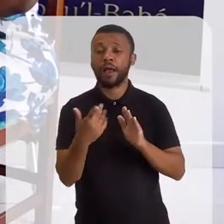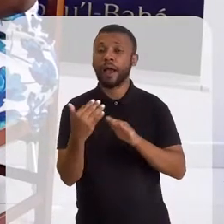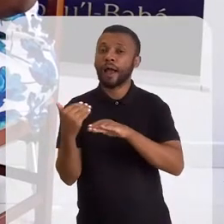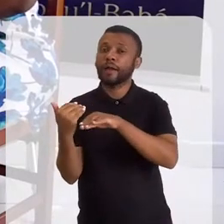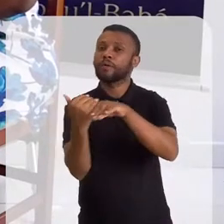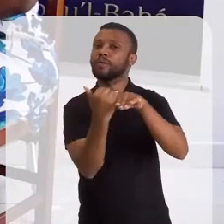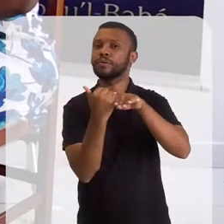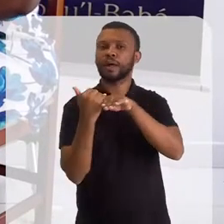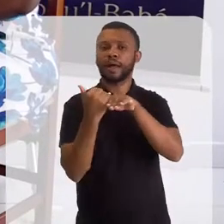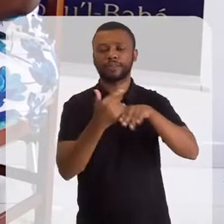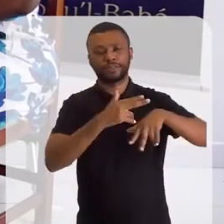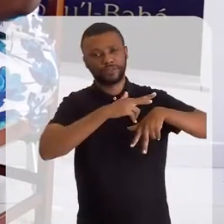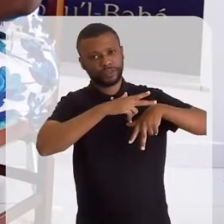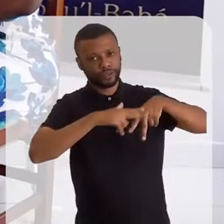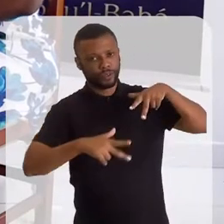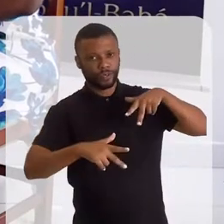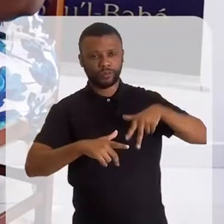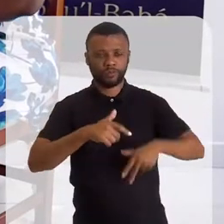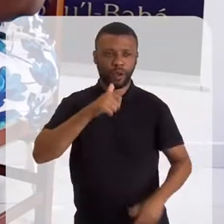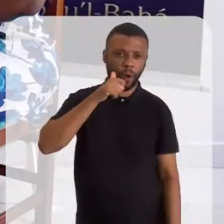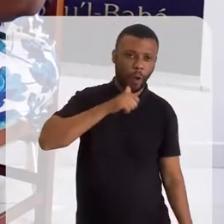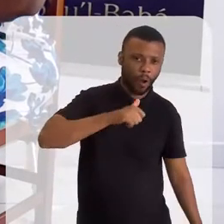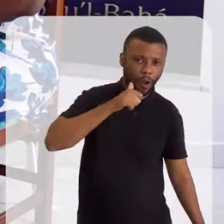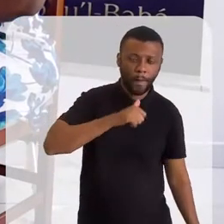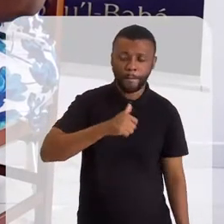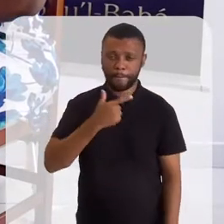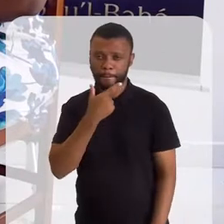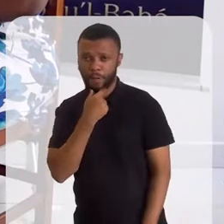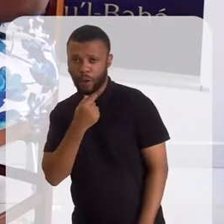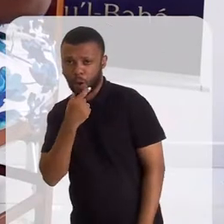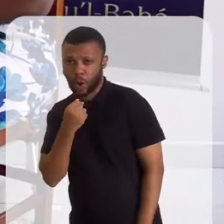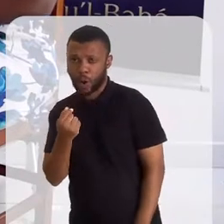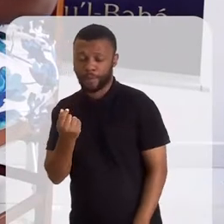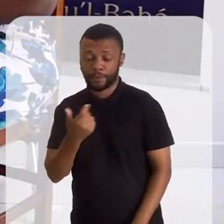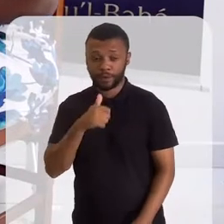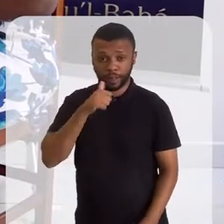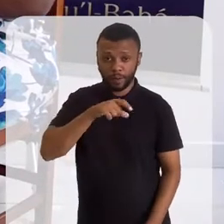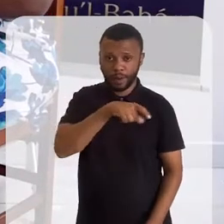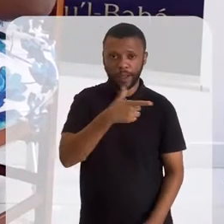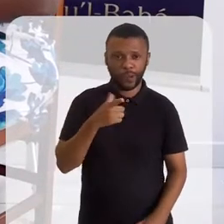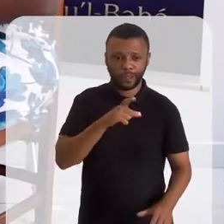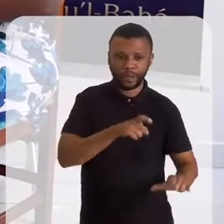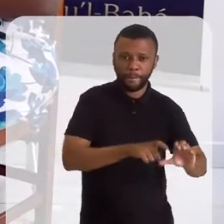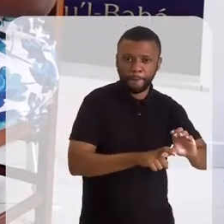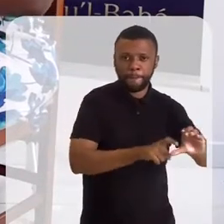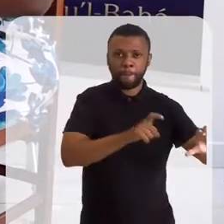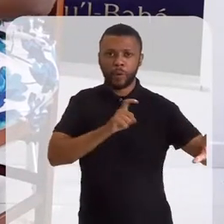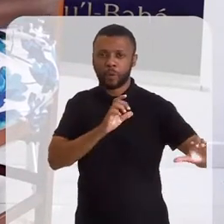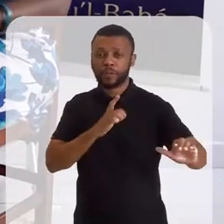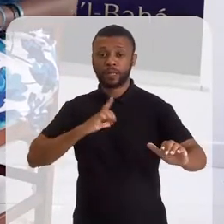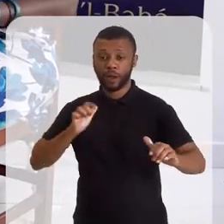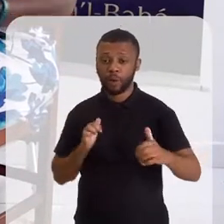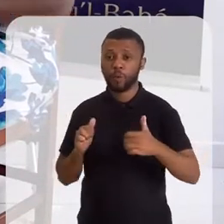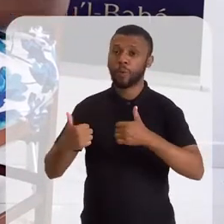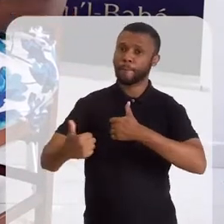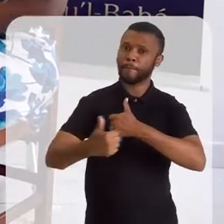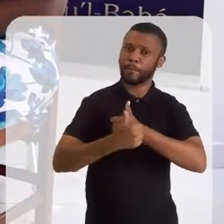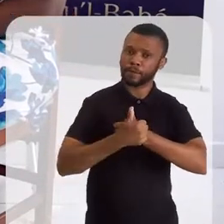entre homens e mulheres, né? Então, assim, quando a mulher traz essa questão da emancipação, do